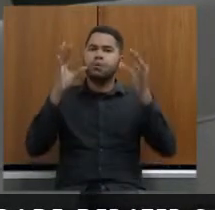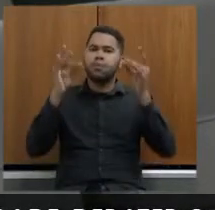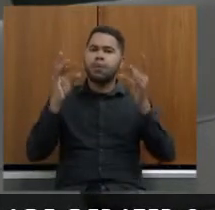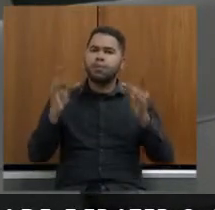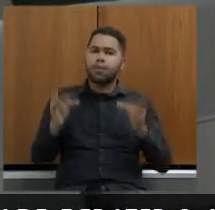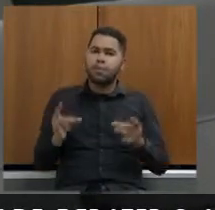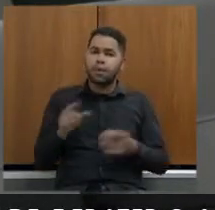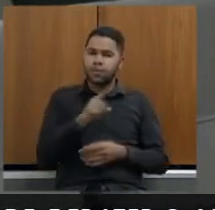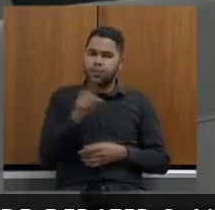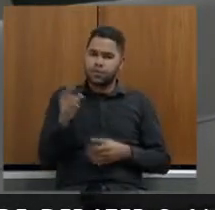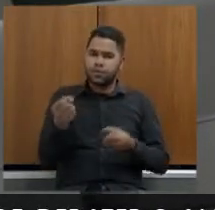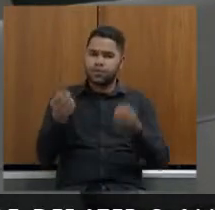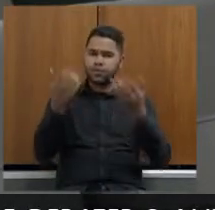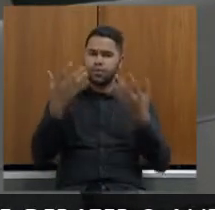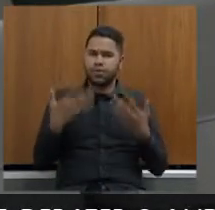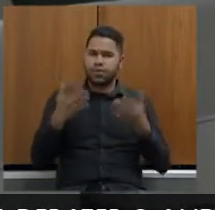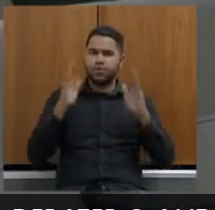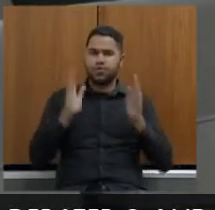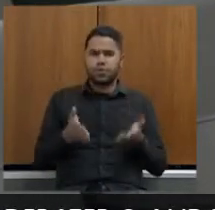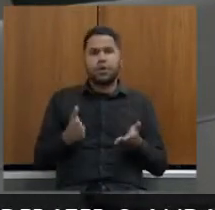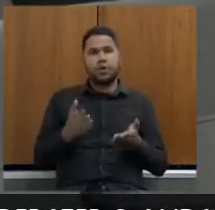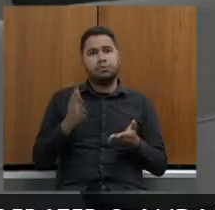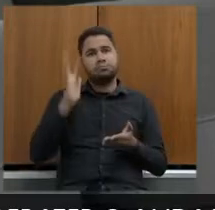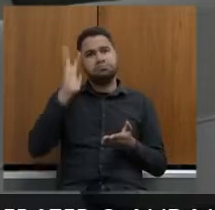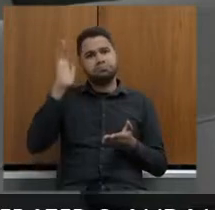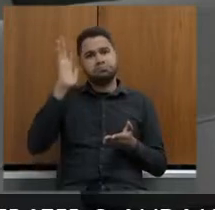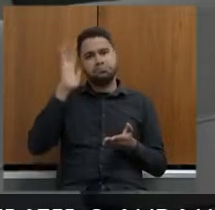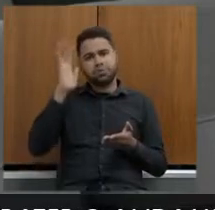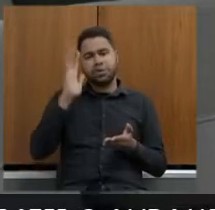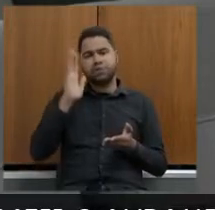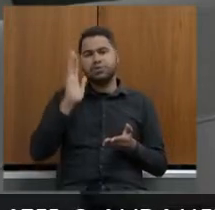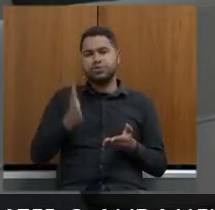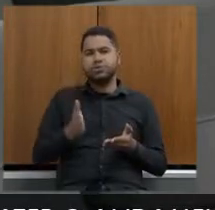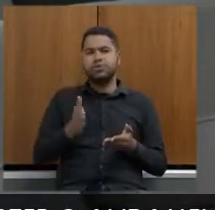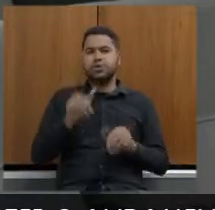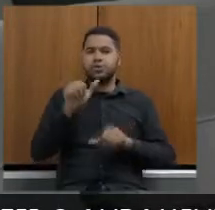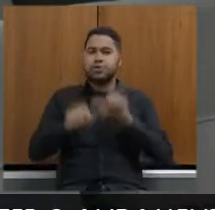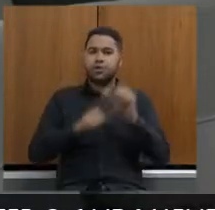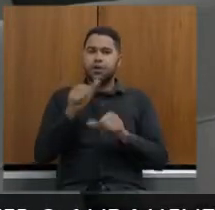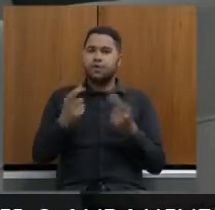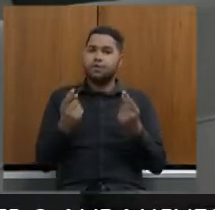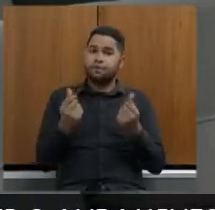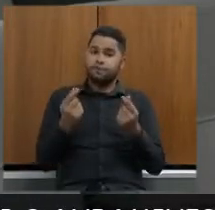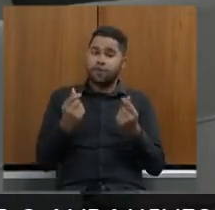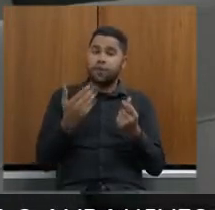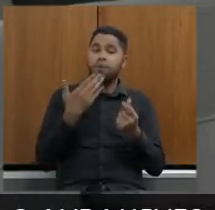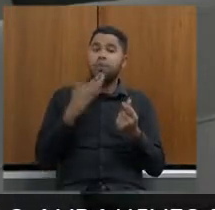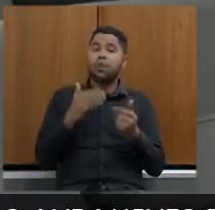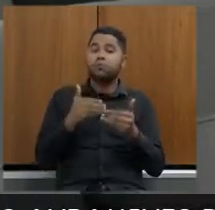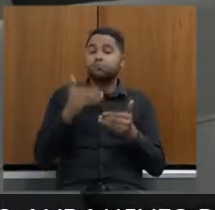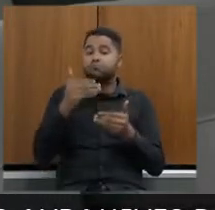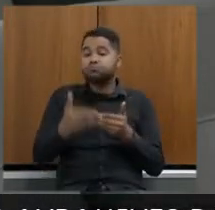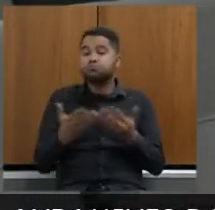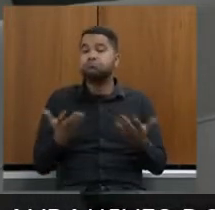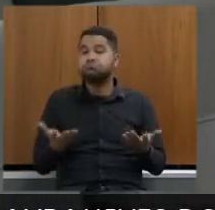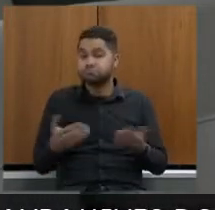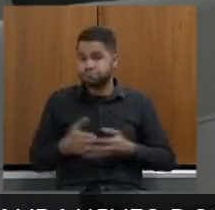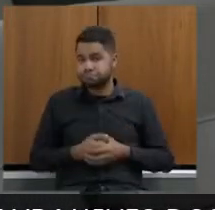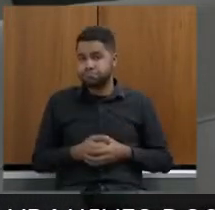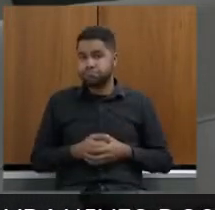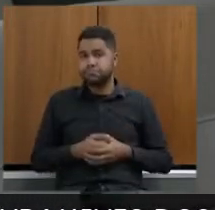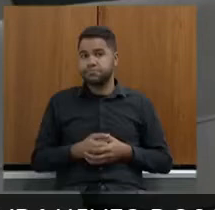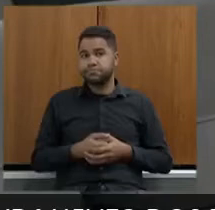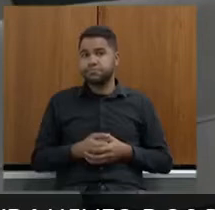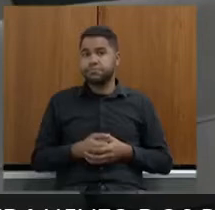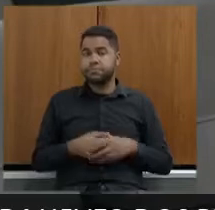o senhor disse que já resgatou e eu imagino que já tenha havido uma atualização de valores qual que o próximo passo e